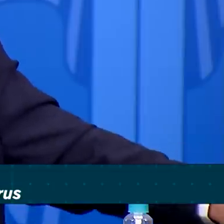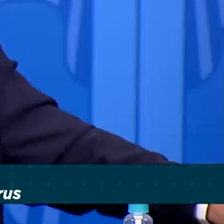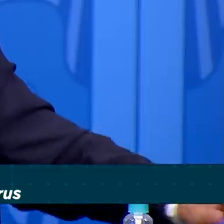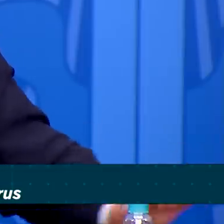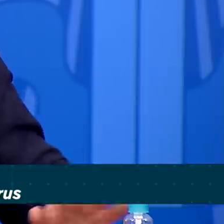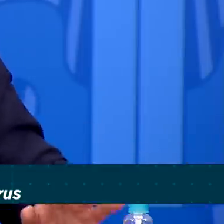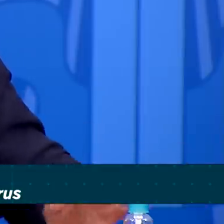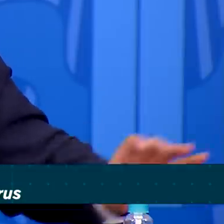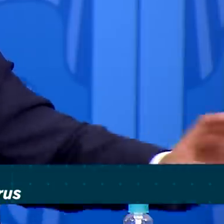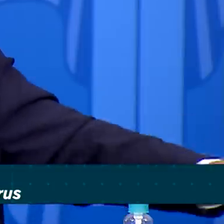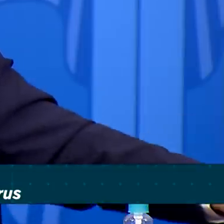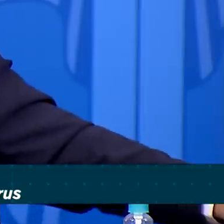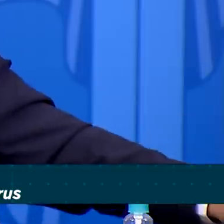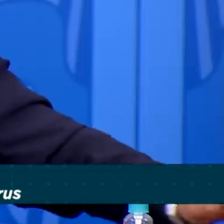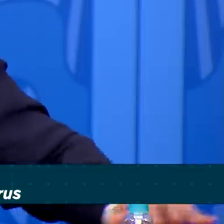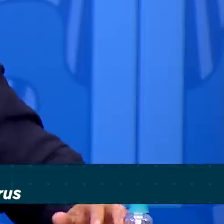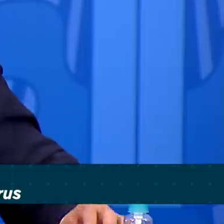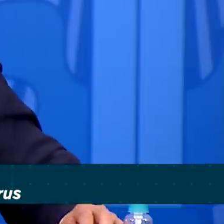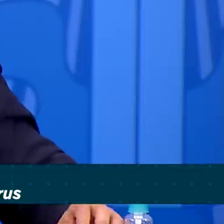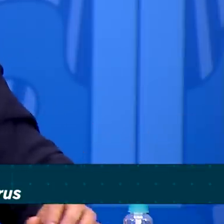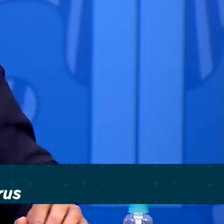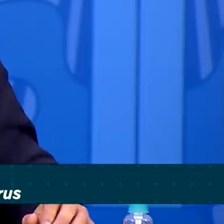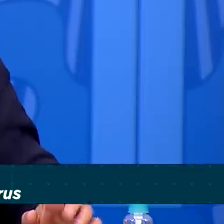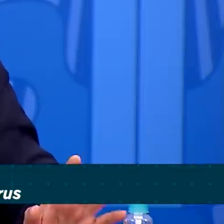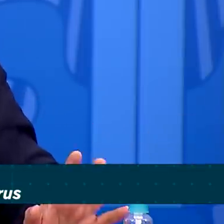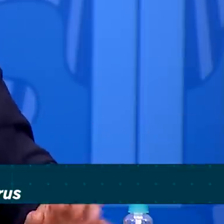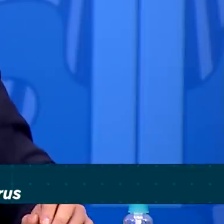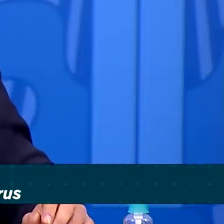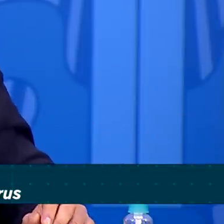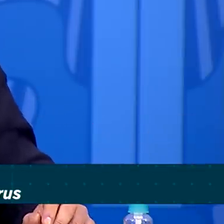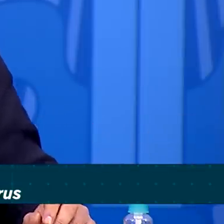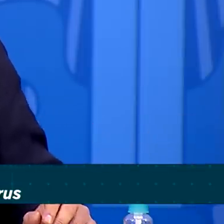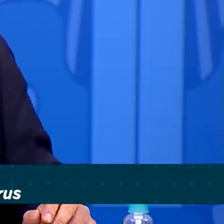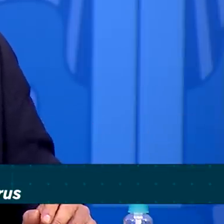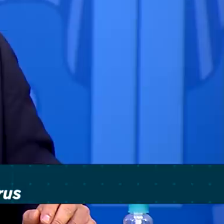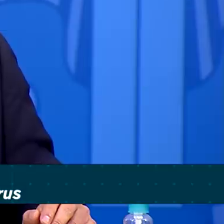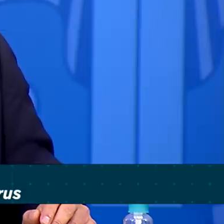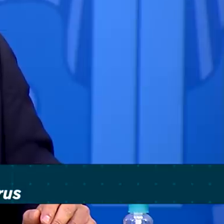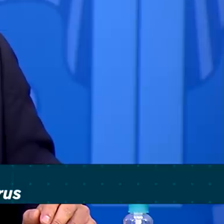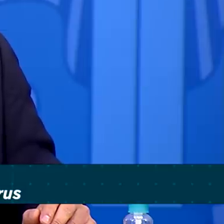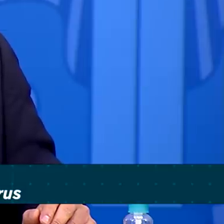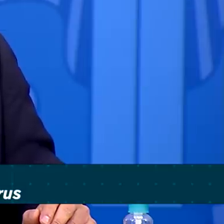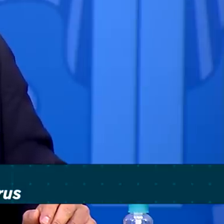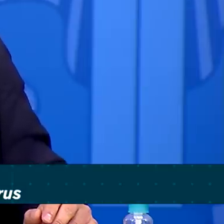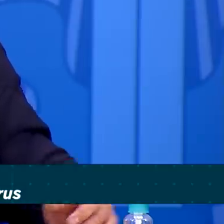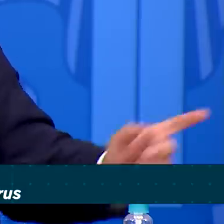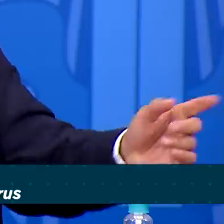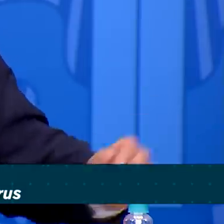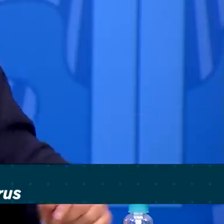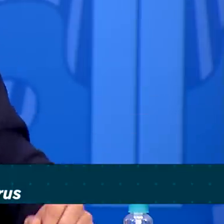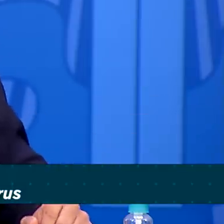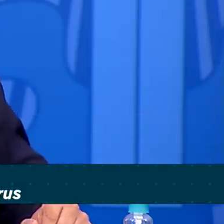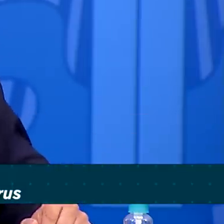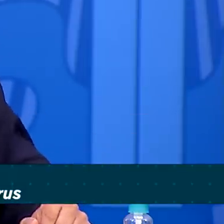deixar para ele falar que ele fala de uma maneira mais técnica a respeito disso. O protocolo já está aprovado.